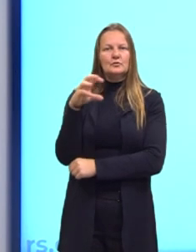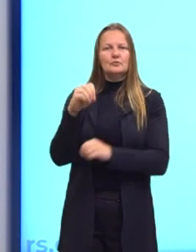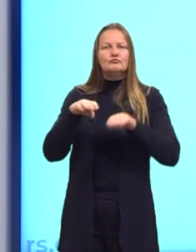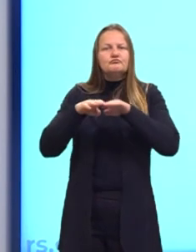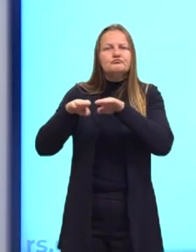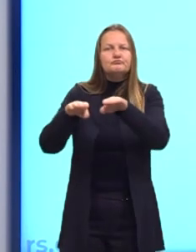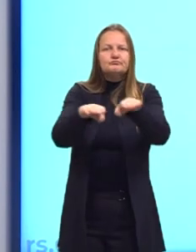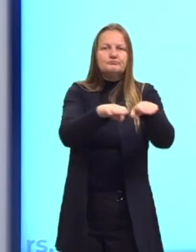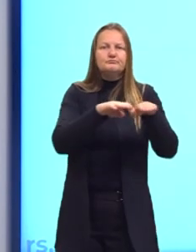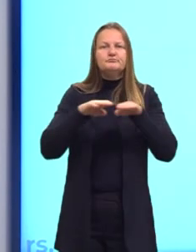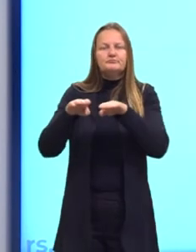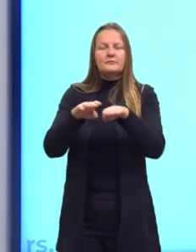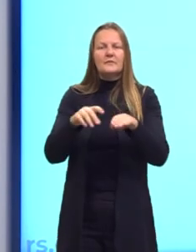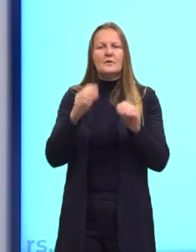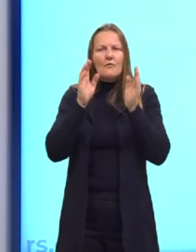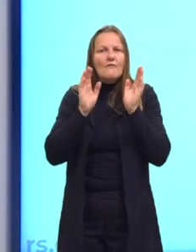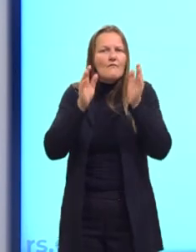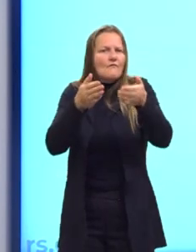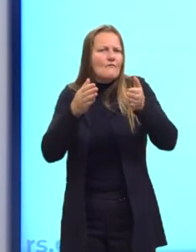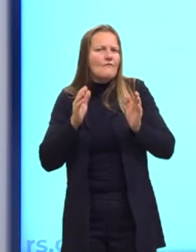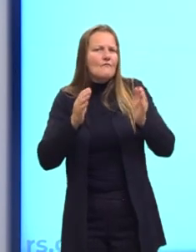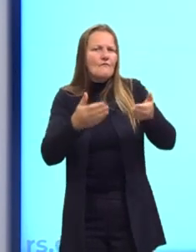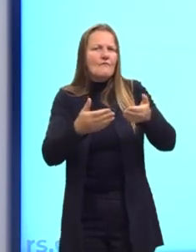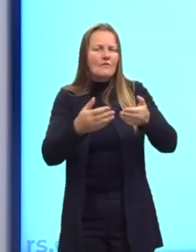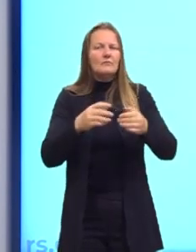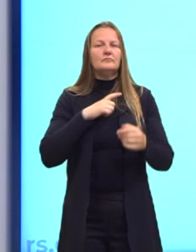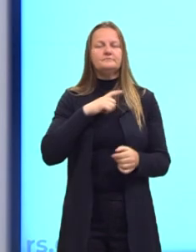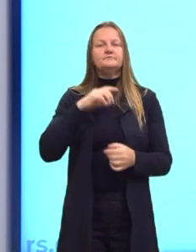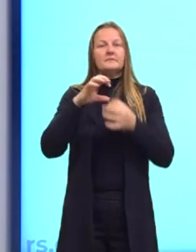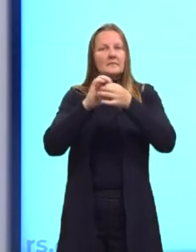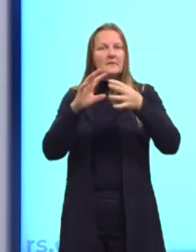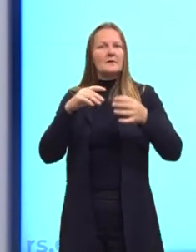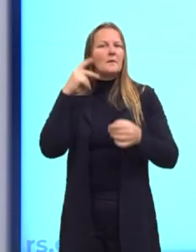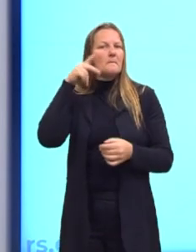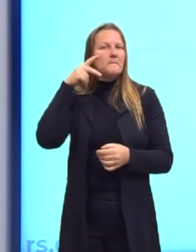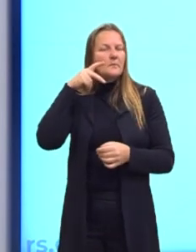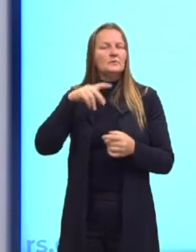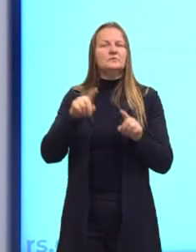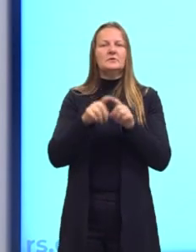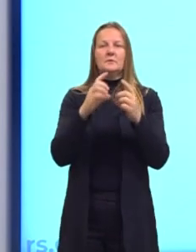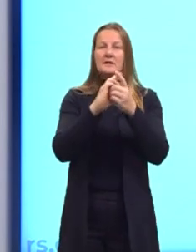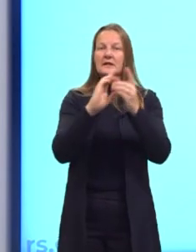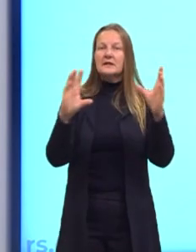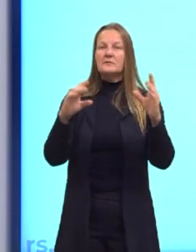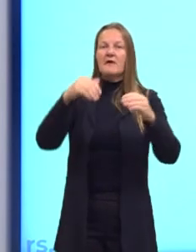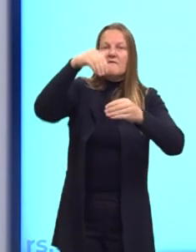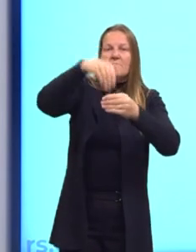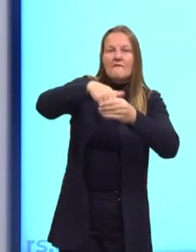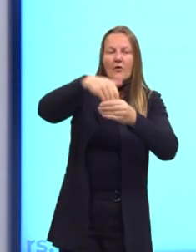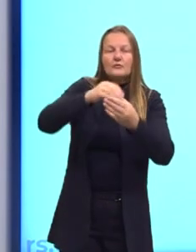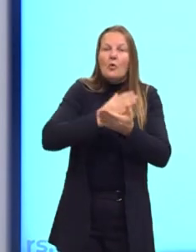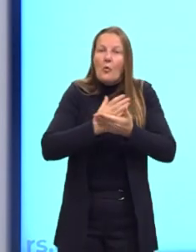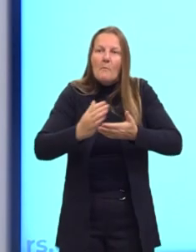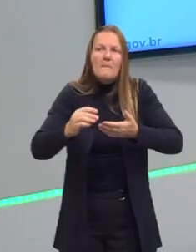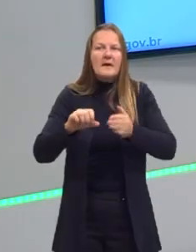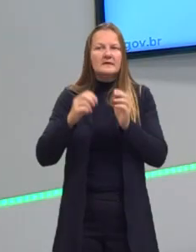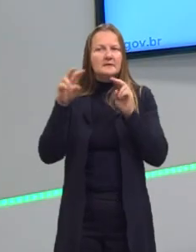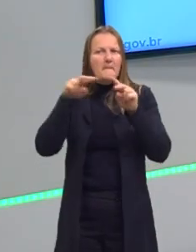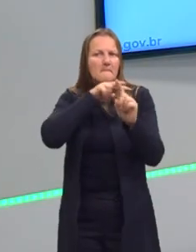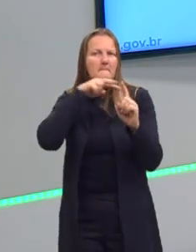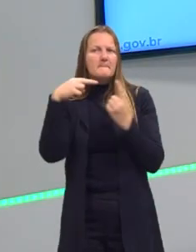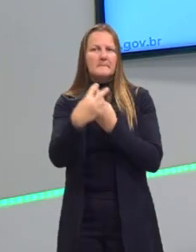apresentam? Então, o liberalismo político, democracia, voto, nessa perspectiva